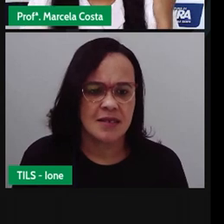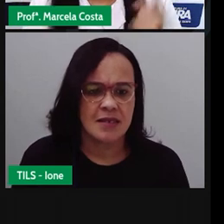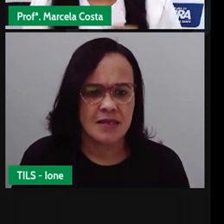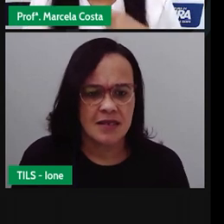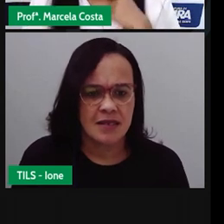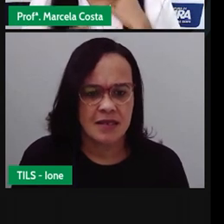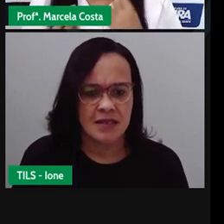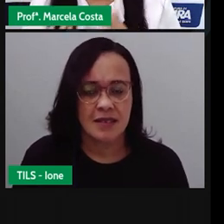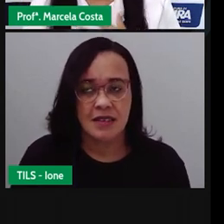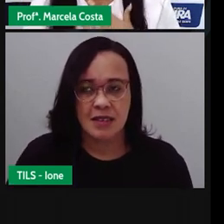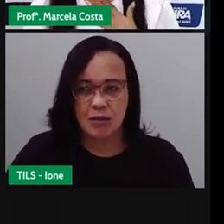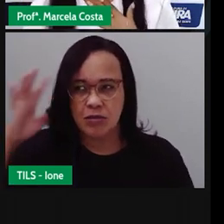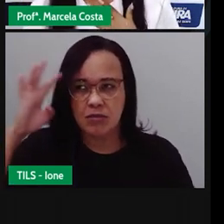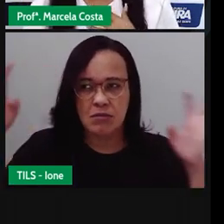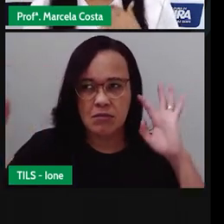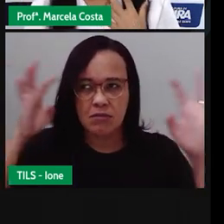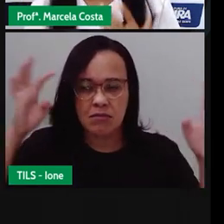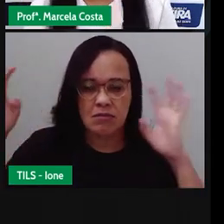inserir aí, né?